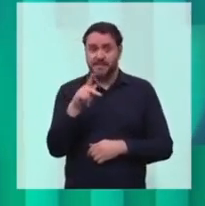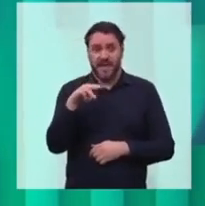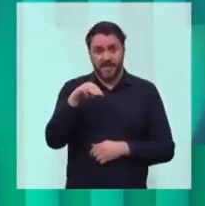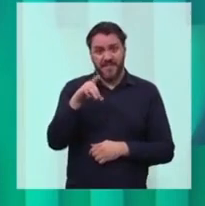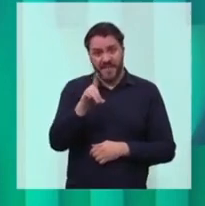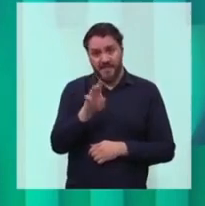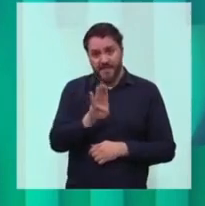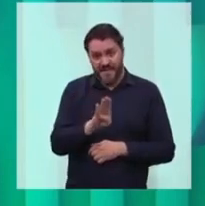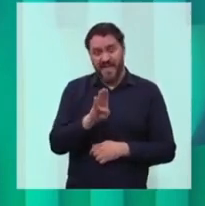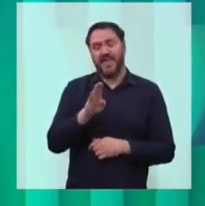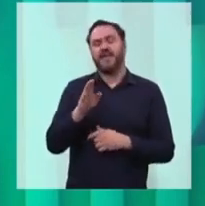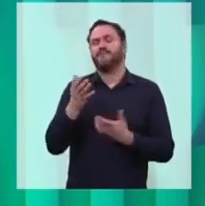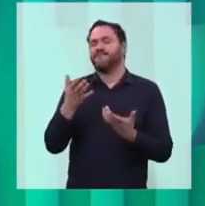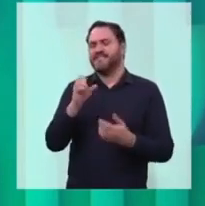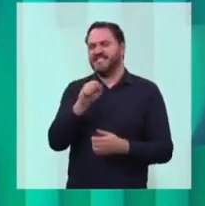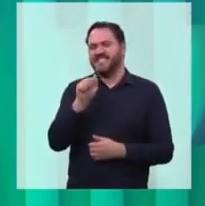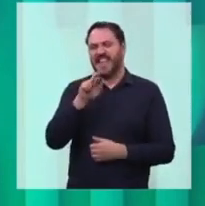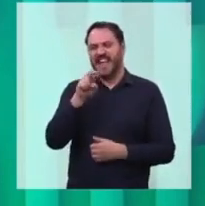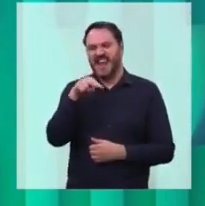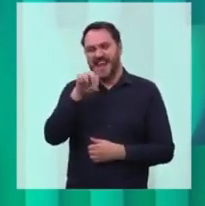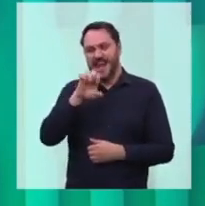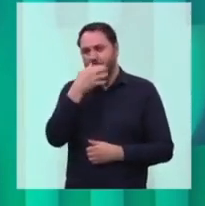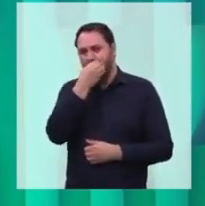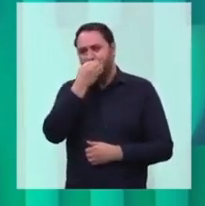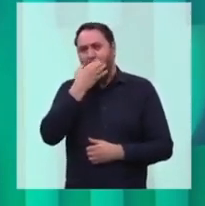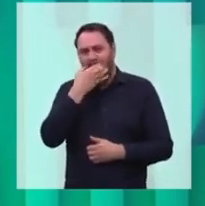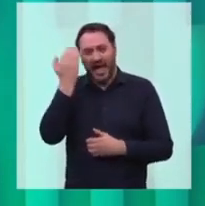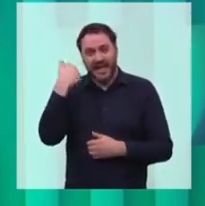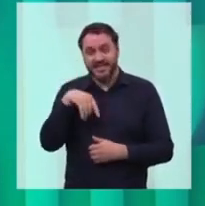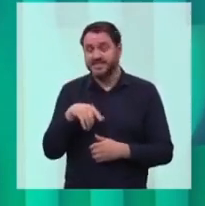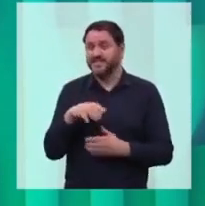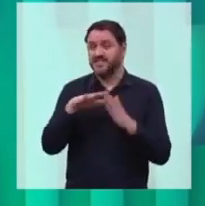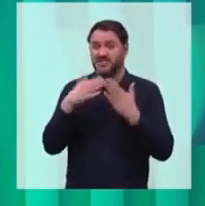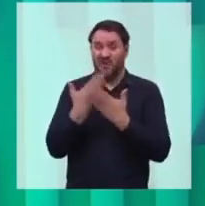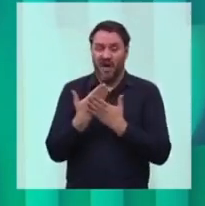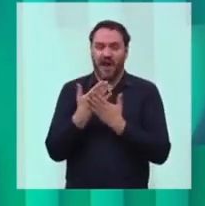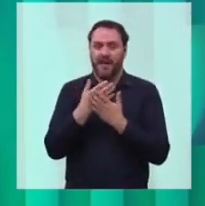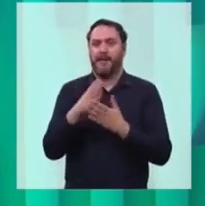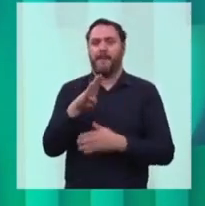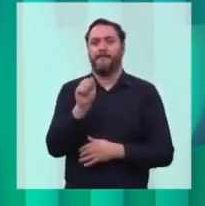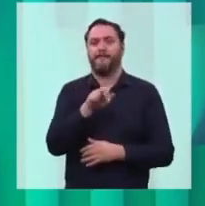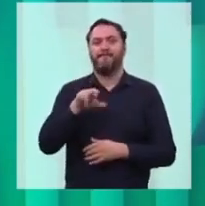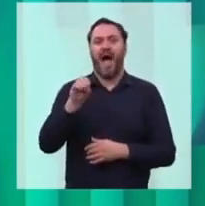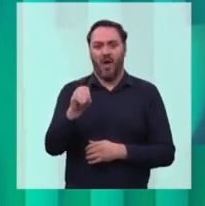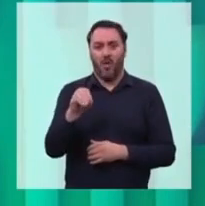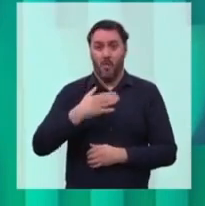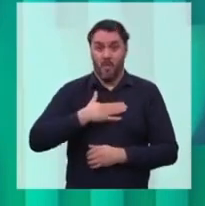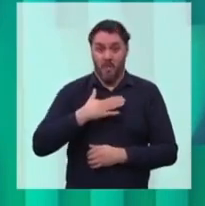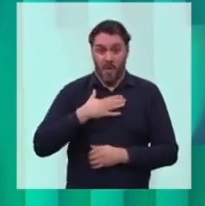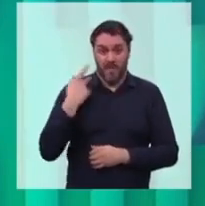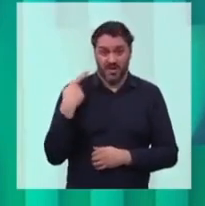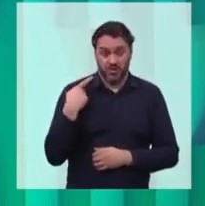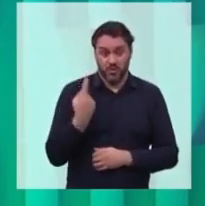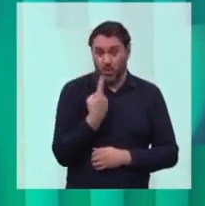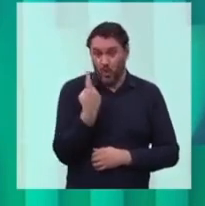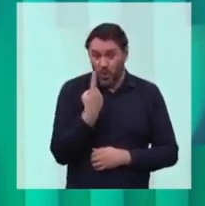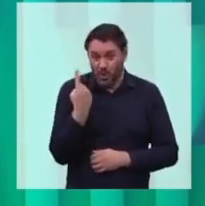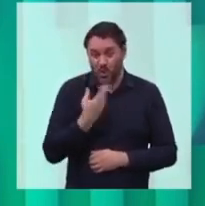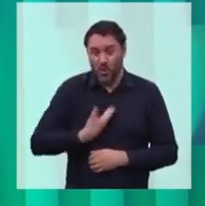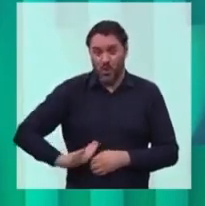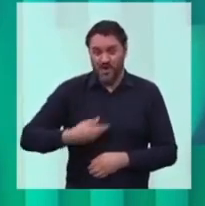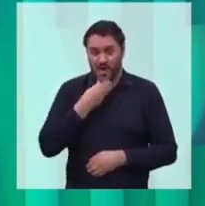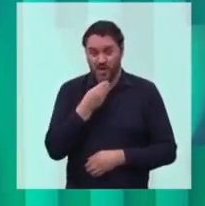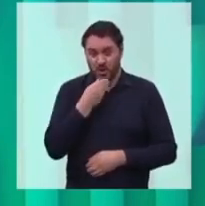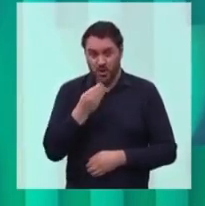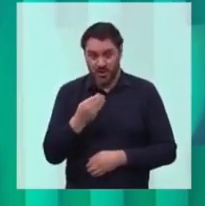escolas eram de barro. E o governador do meu partido, do Partido Comunista do Brasil, foi o único governador do Brasil que superou o